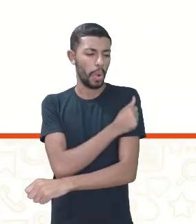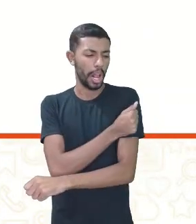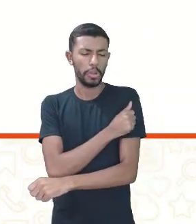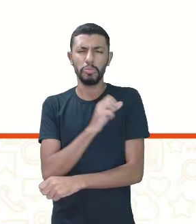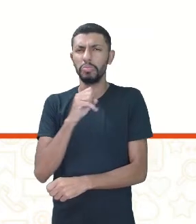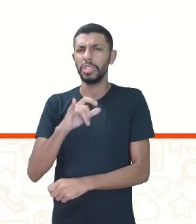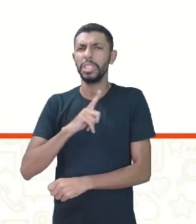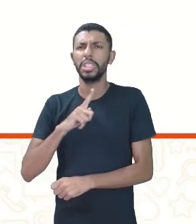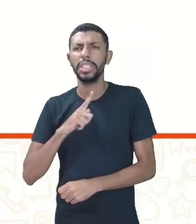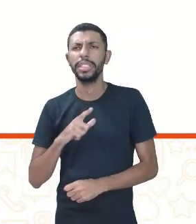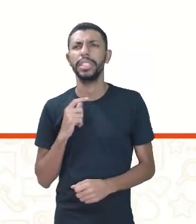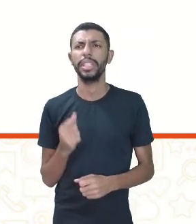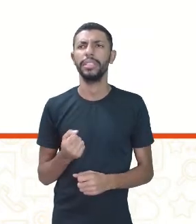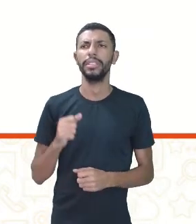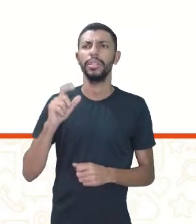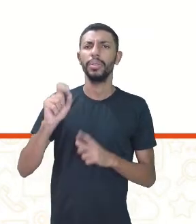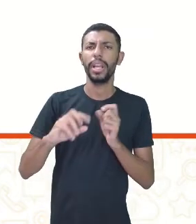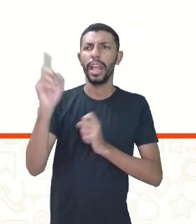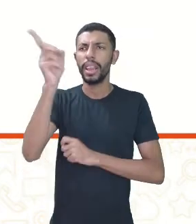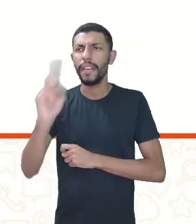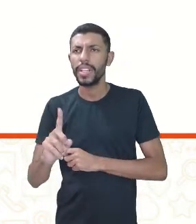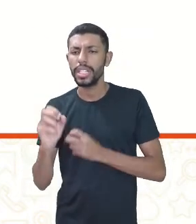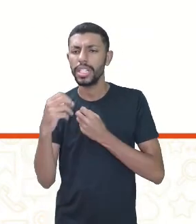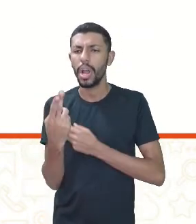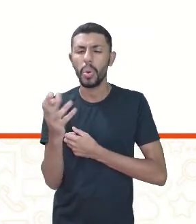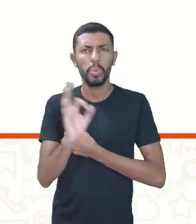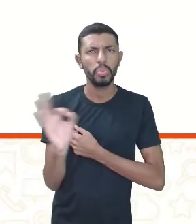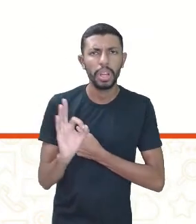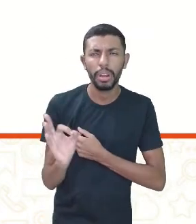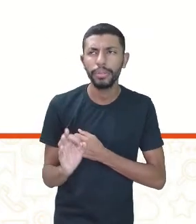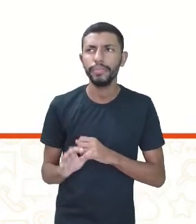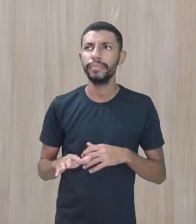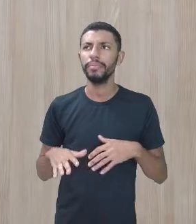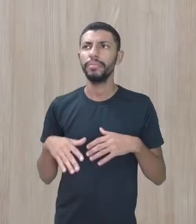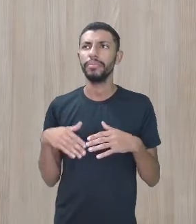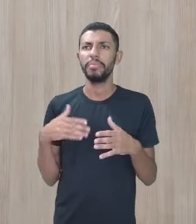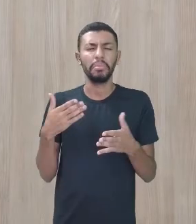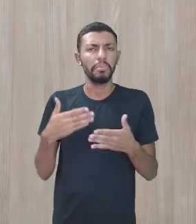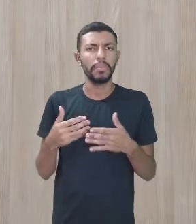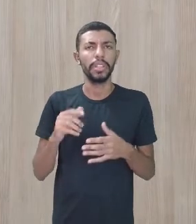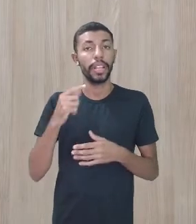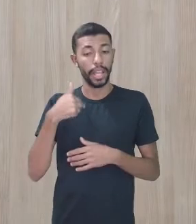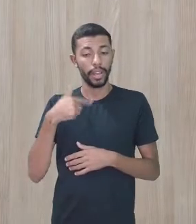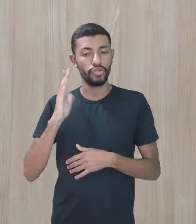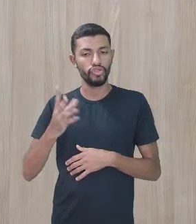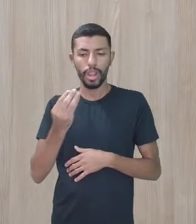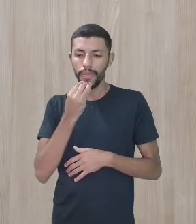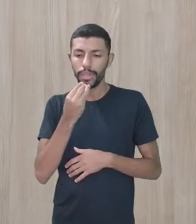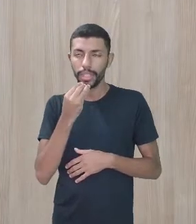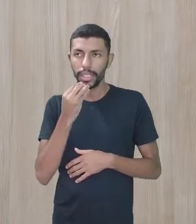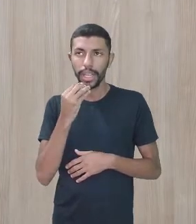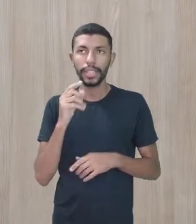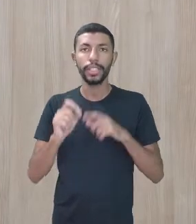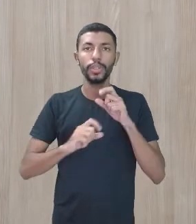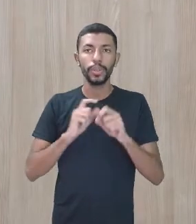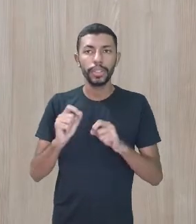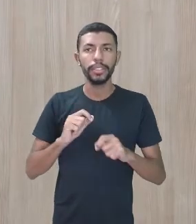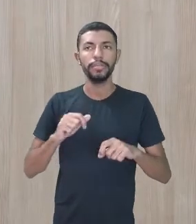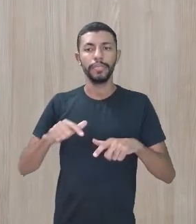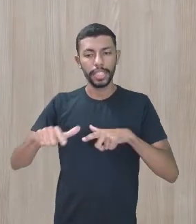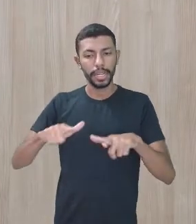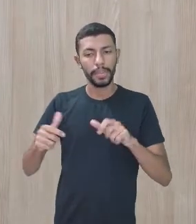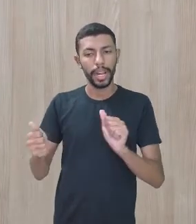deficiência ou que não tenha deficiência, eu já tive oportunidades de estar trabalhando com estudante com